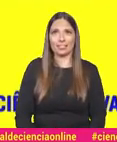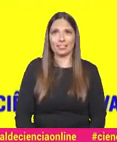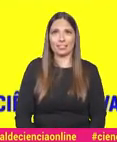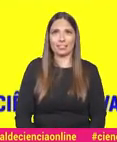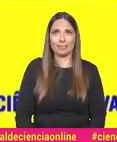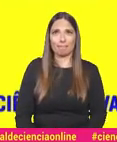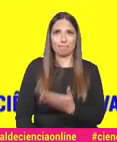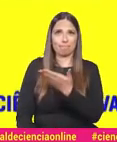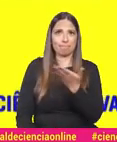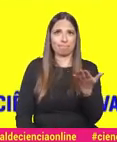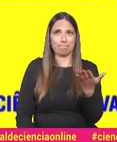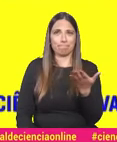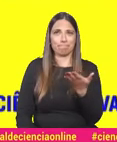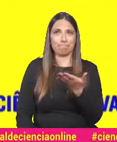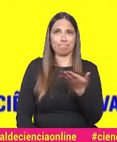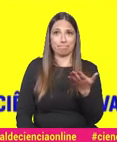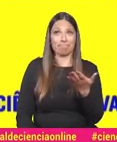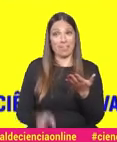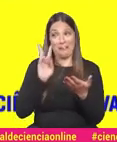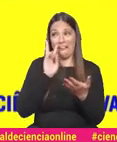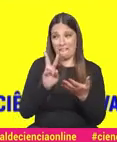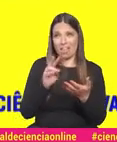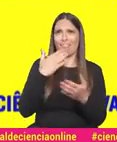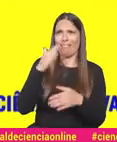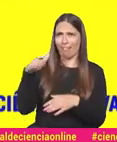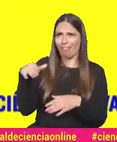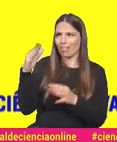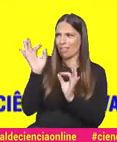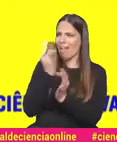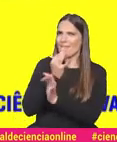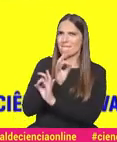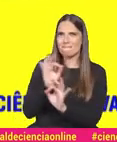Bem. Bem, está. Isto é ciência com muita água.